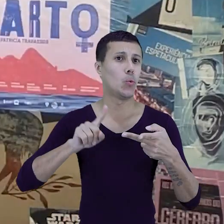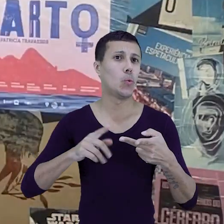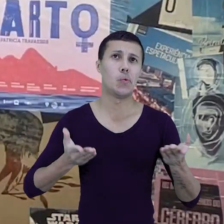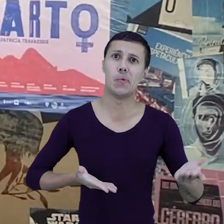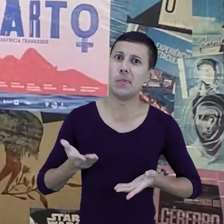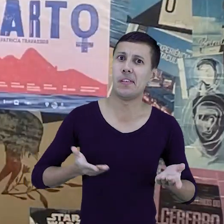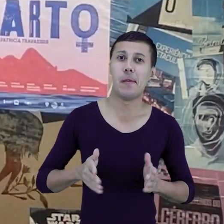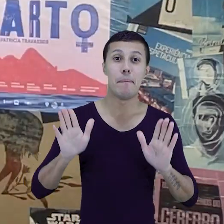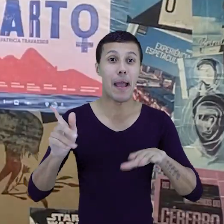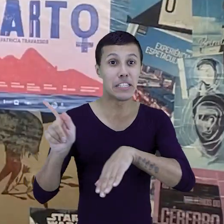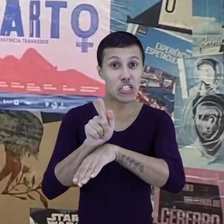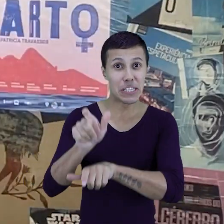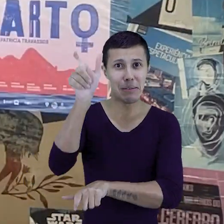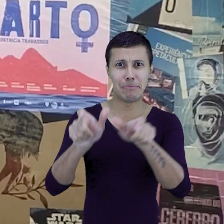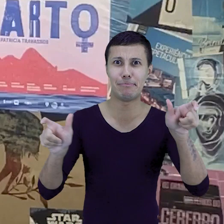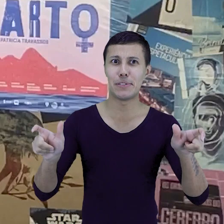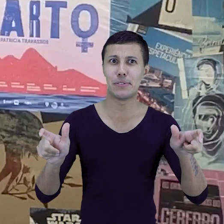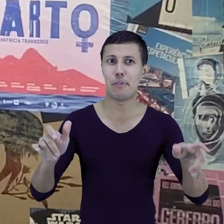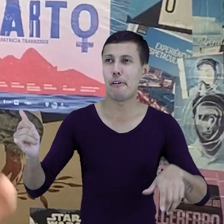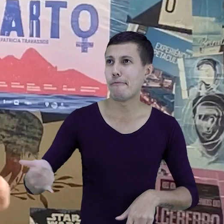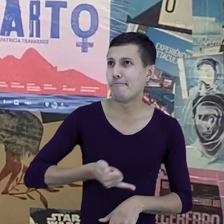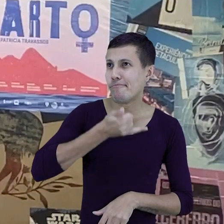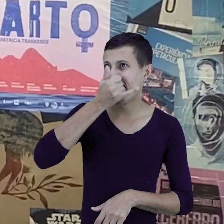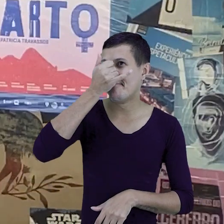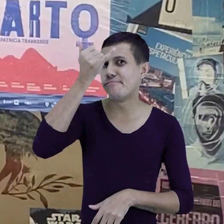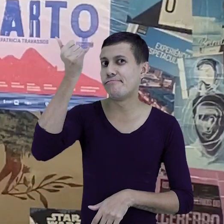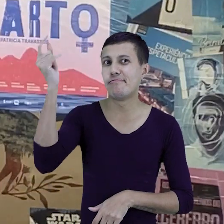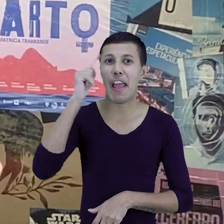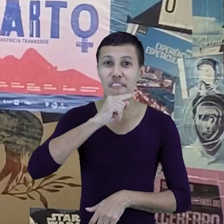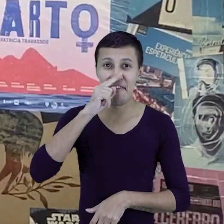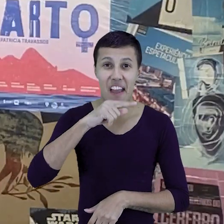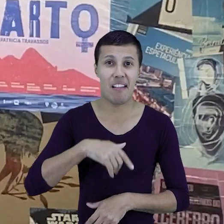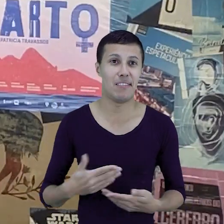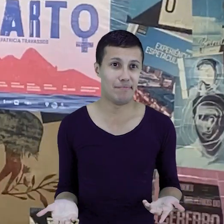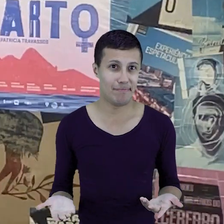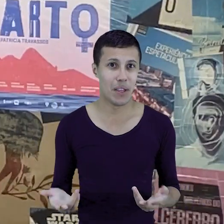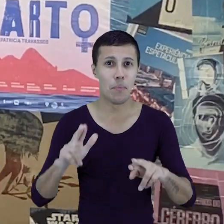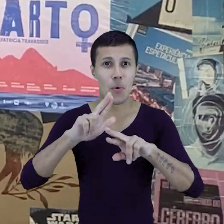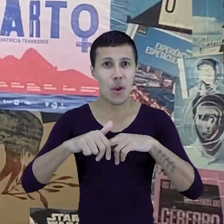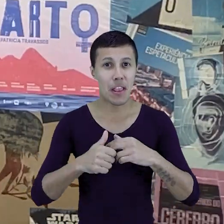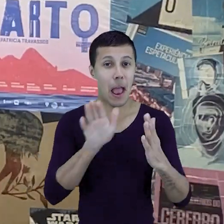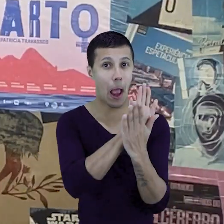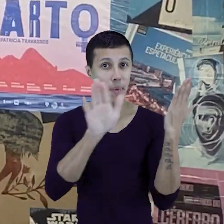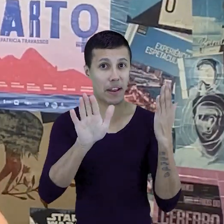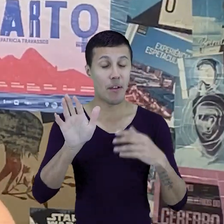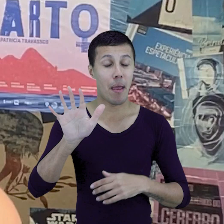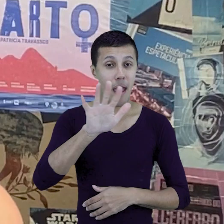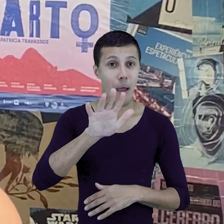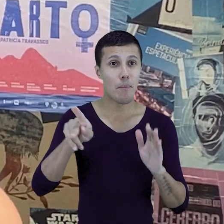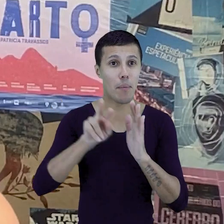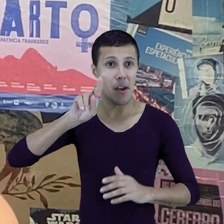E aí, quando se trata de gestão de pessoas, isso talvez fique em segundo plano. O que a gente vê agora com plataformas de RH